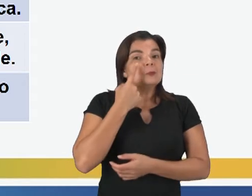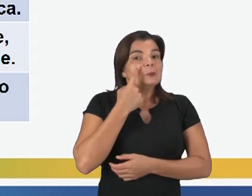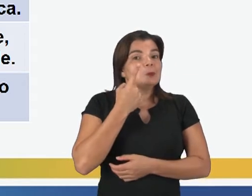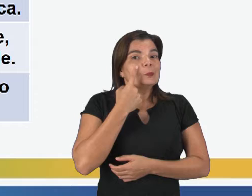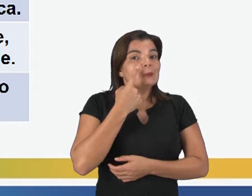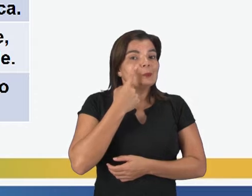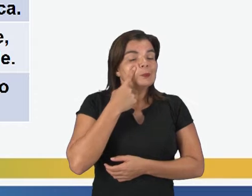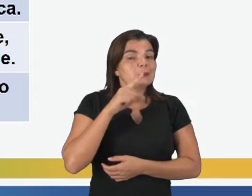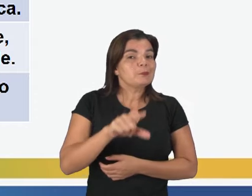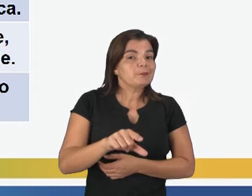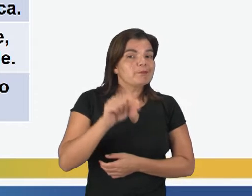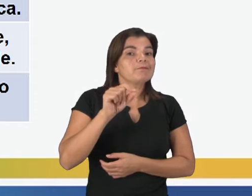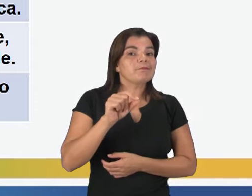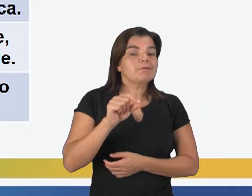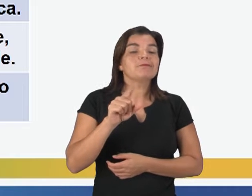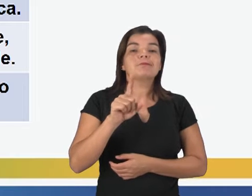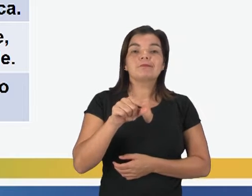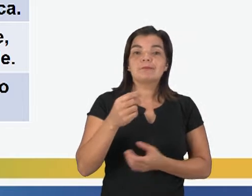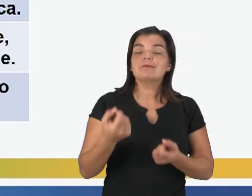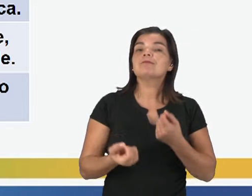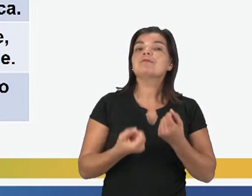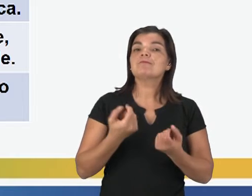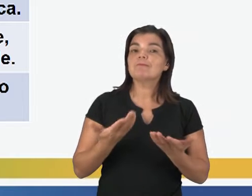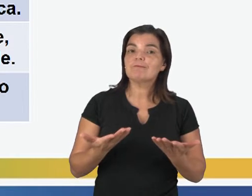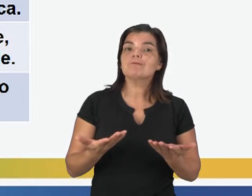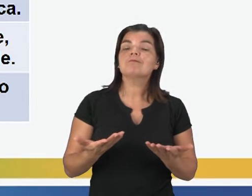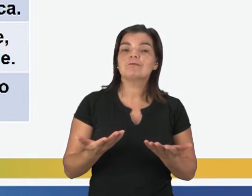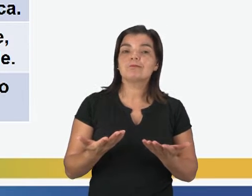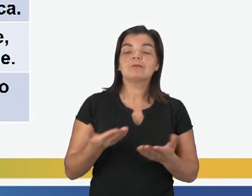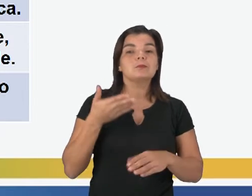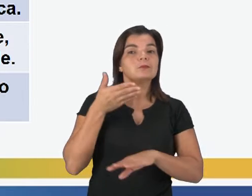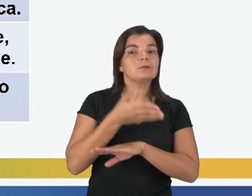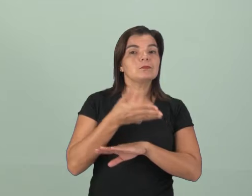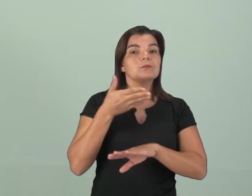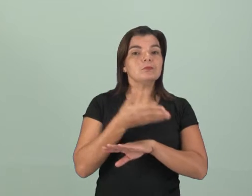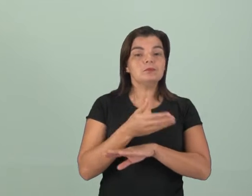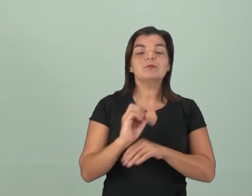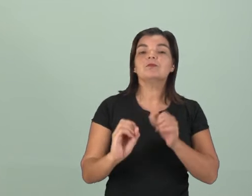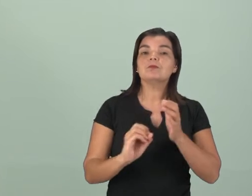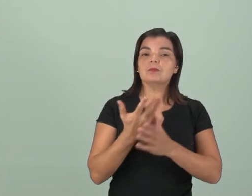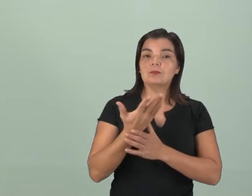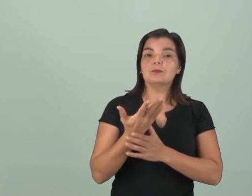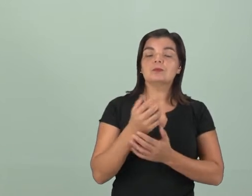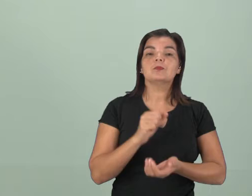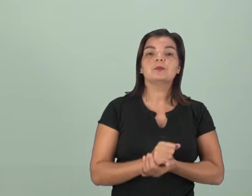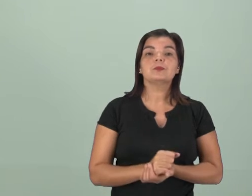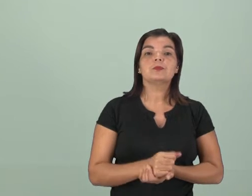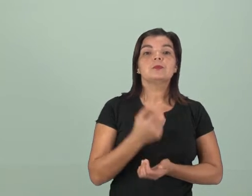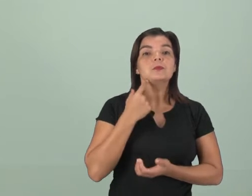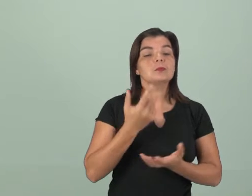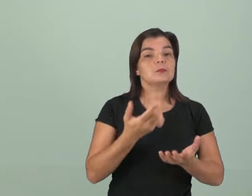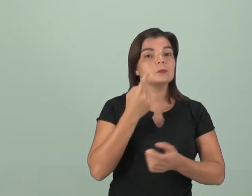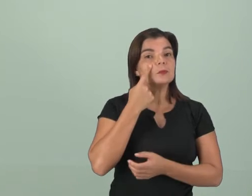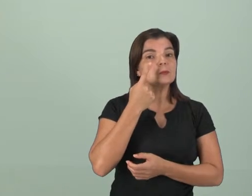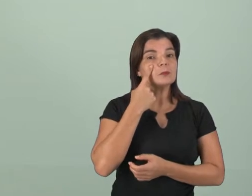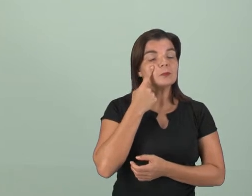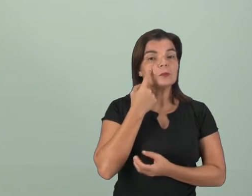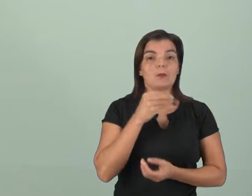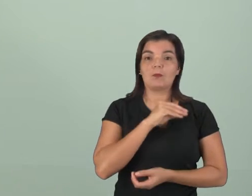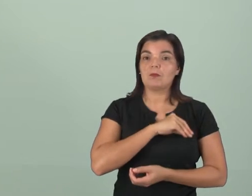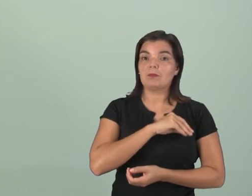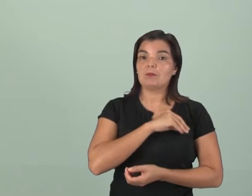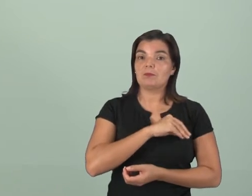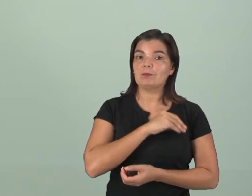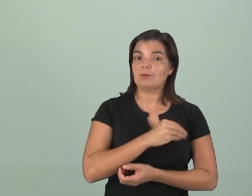buscar privilégios. Isso é assim, com muita frequência isso acontece, não é? A querer verba do